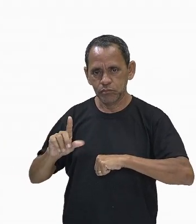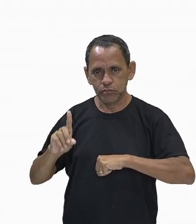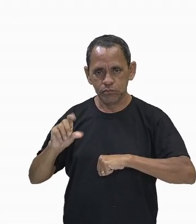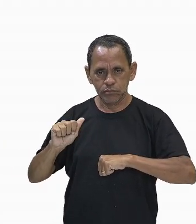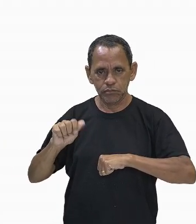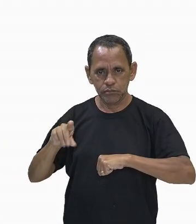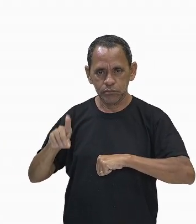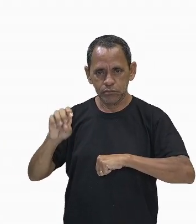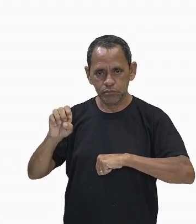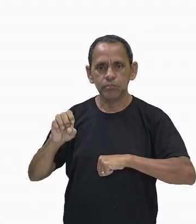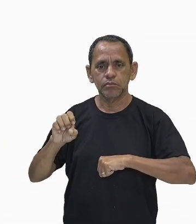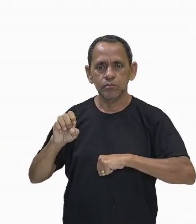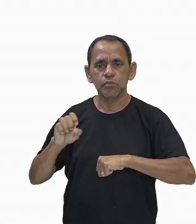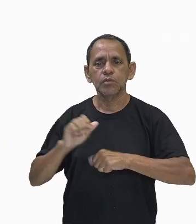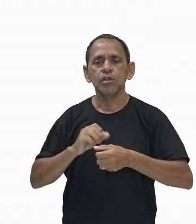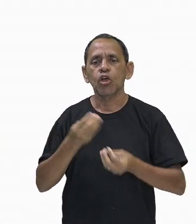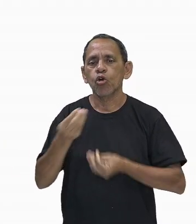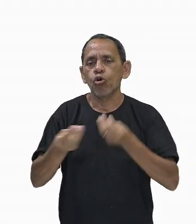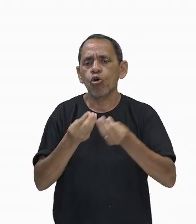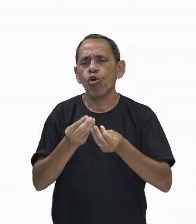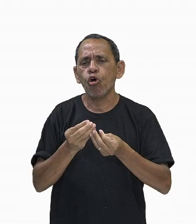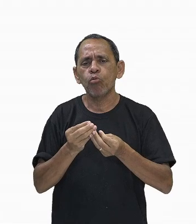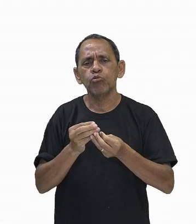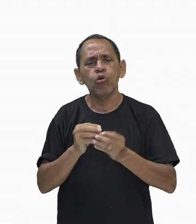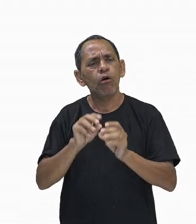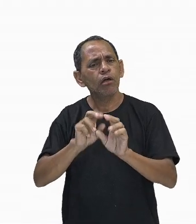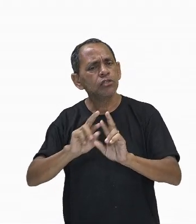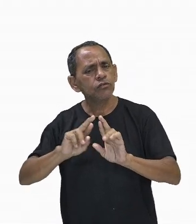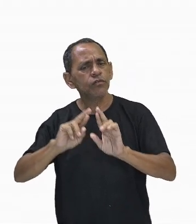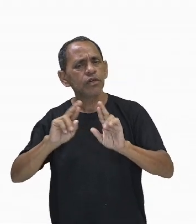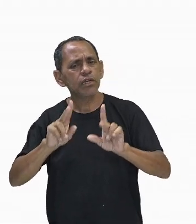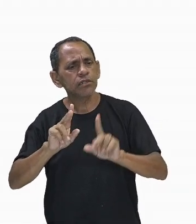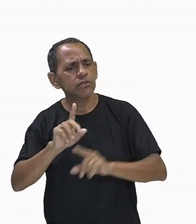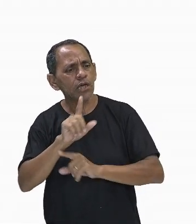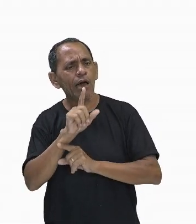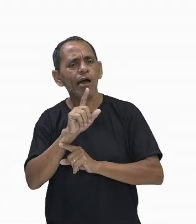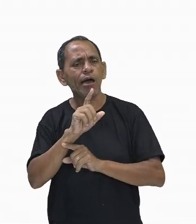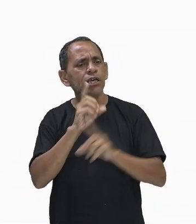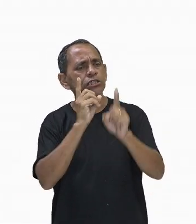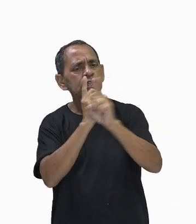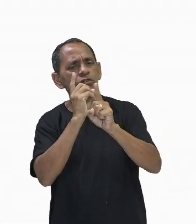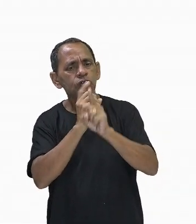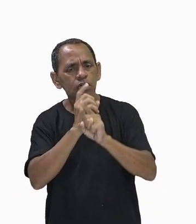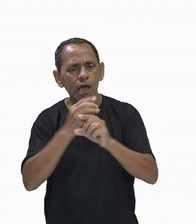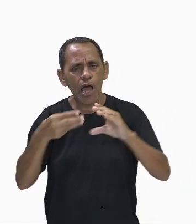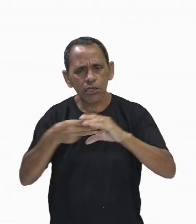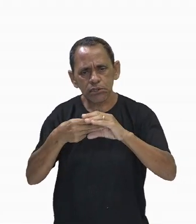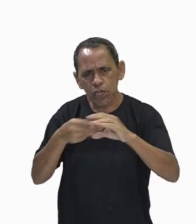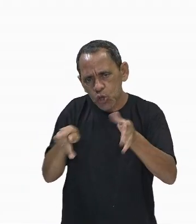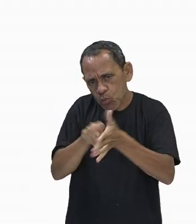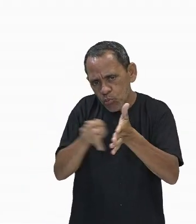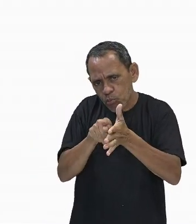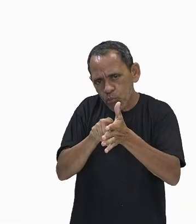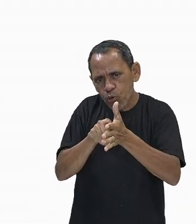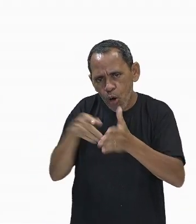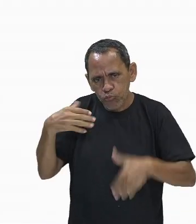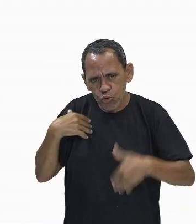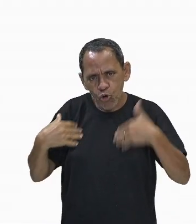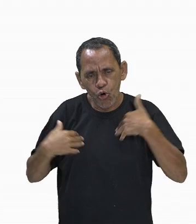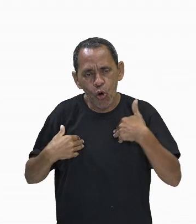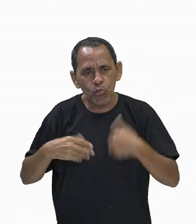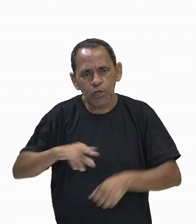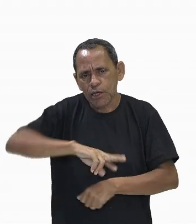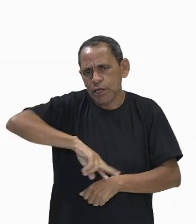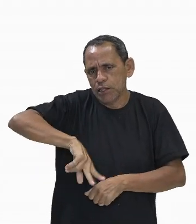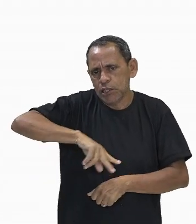sistema imunológico é capaz de distinguir a diferença entre as células do próprio corpo, e não é capaz,